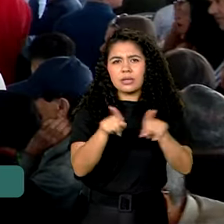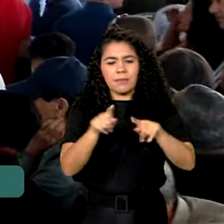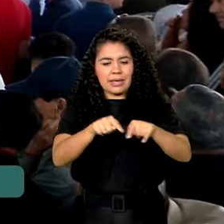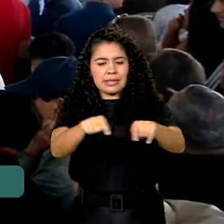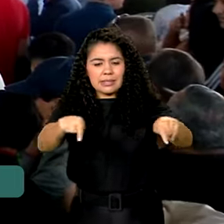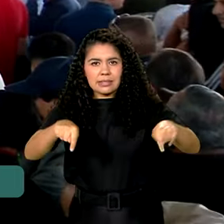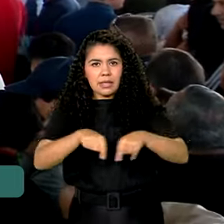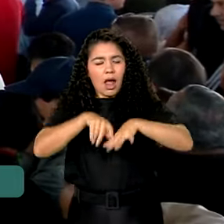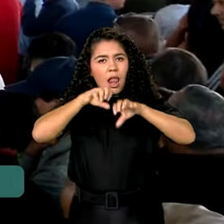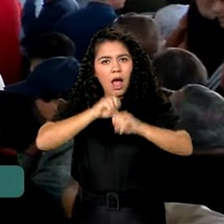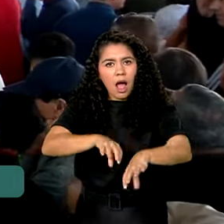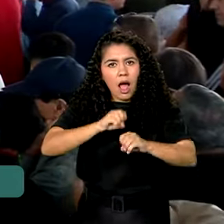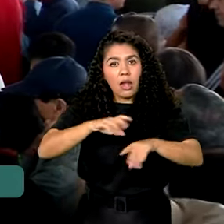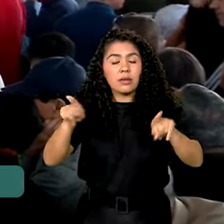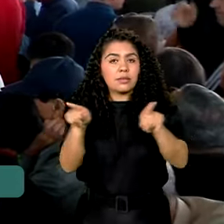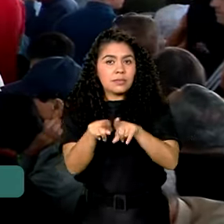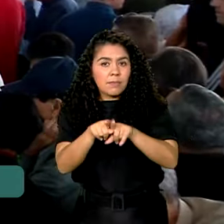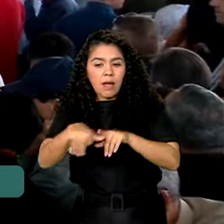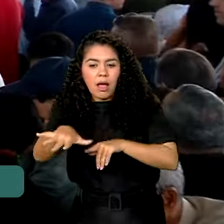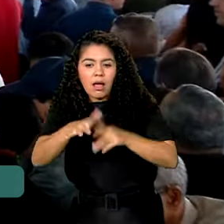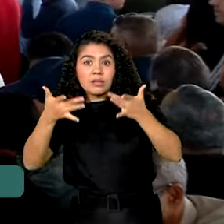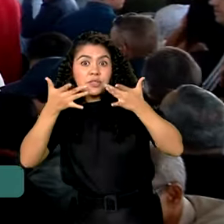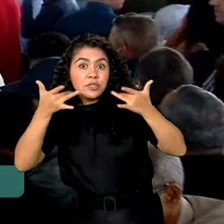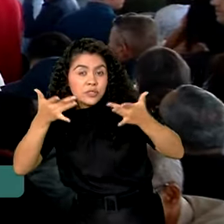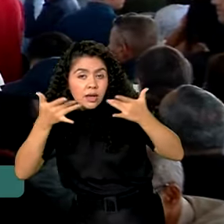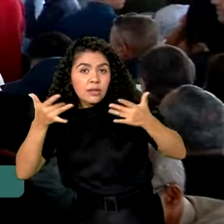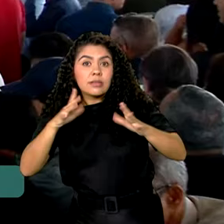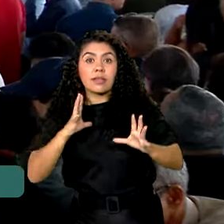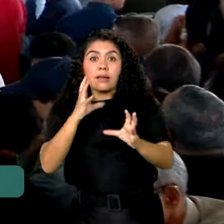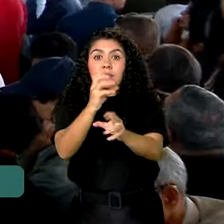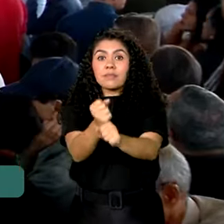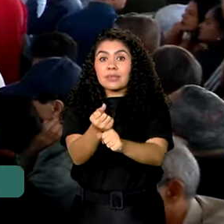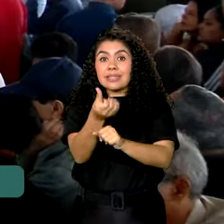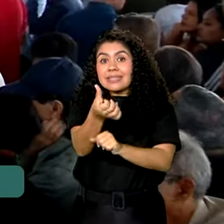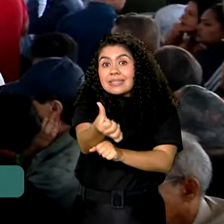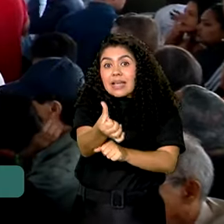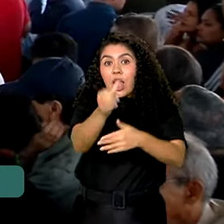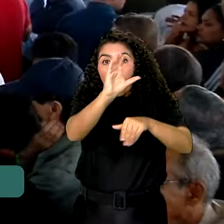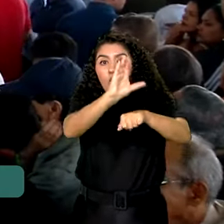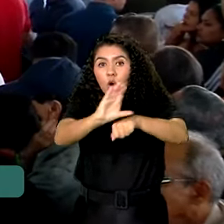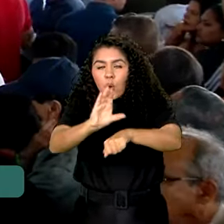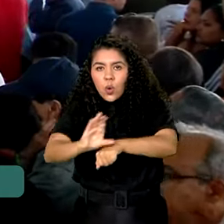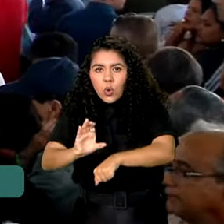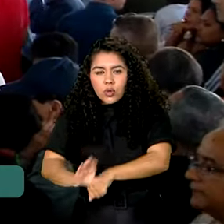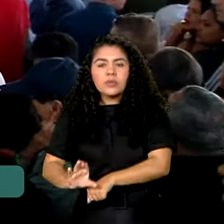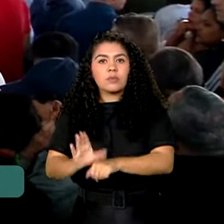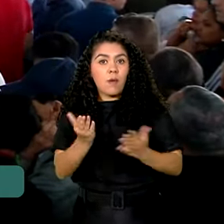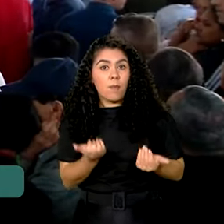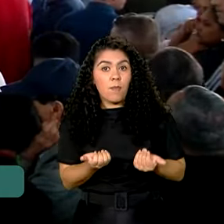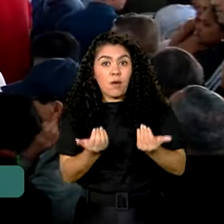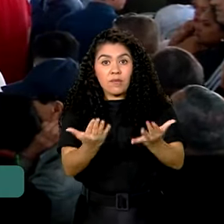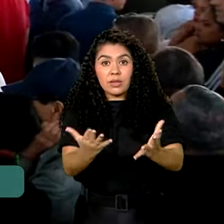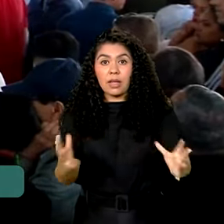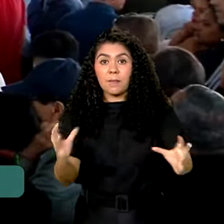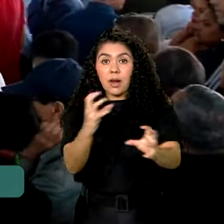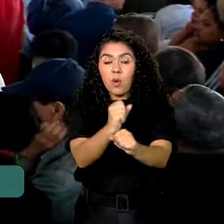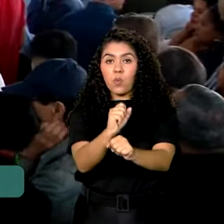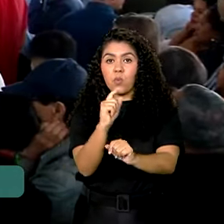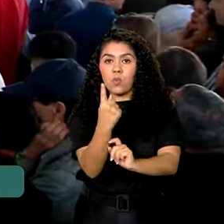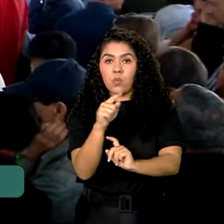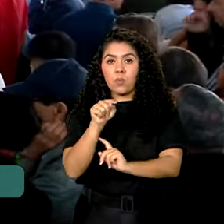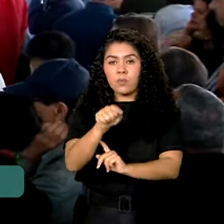aula, também anfiteatro, e serão seis cursos por aqui com capacidade para 1.400